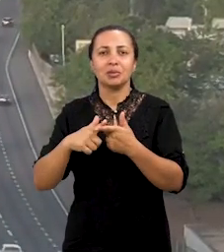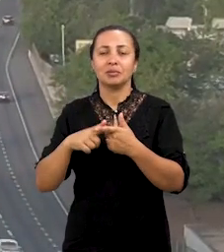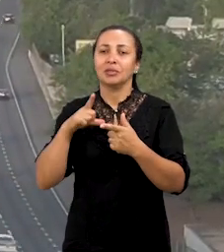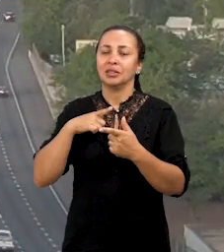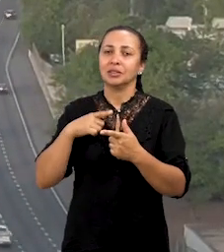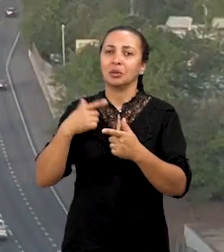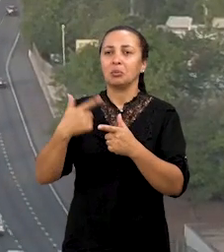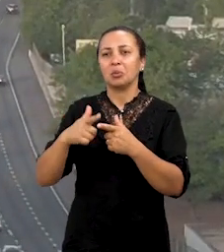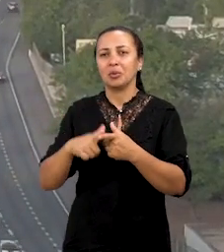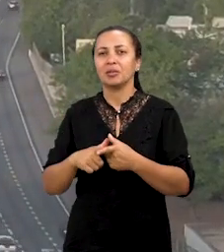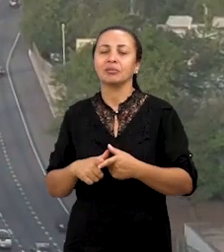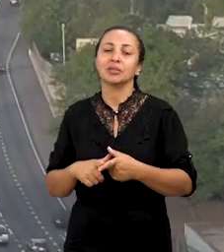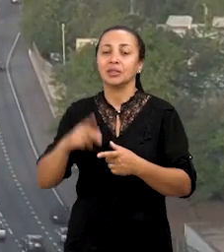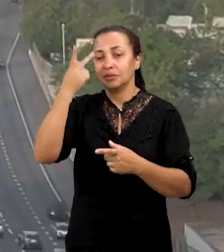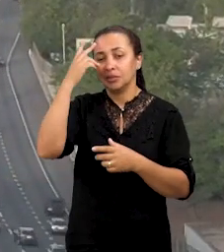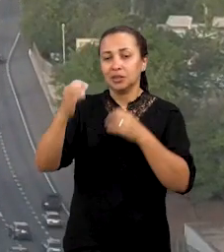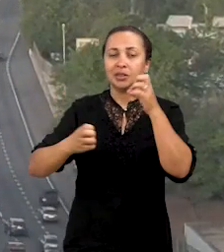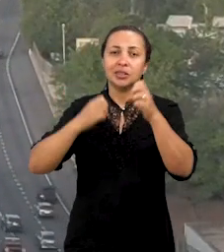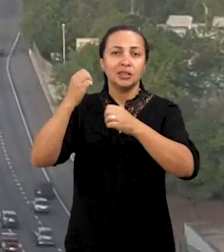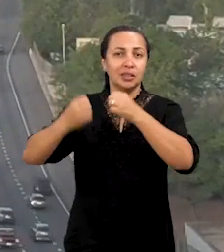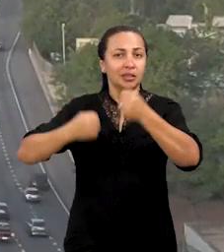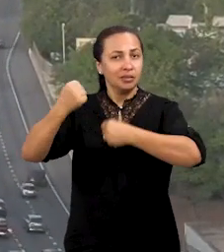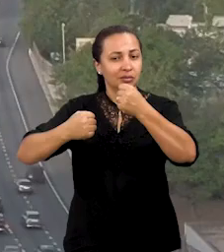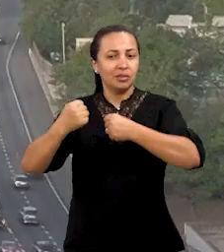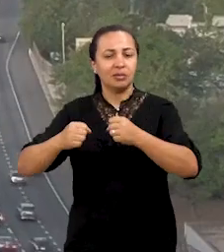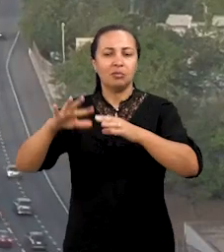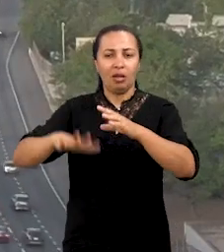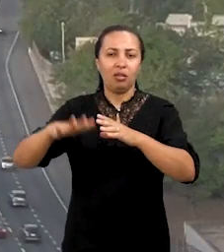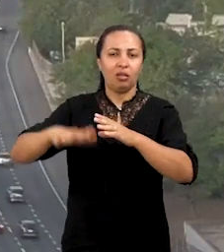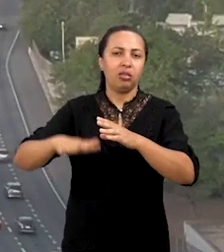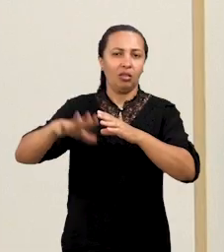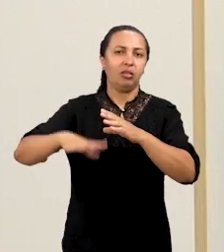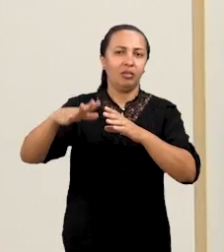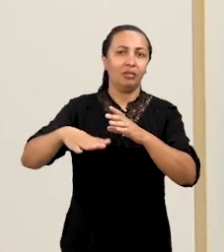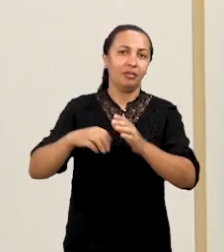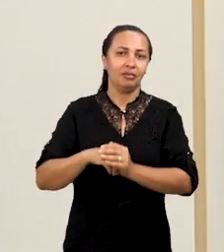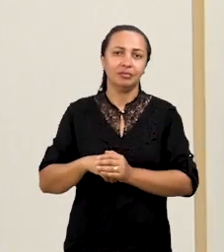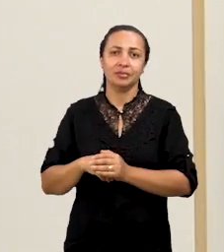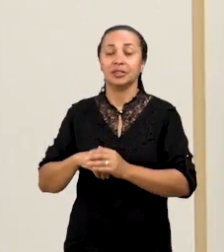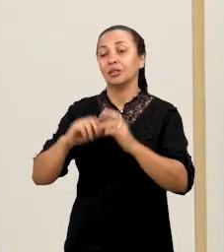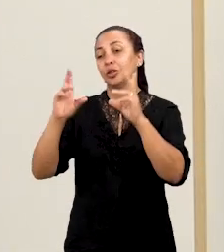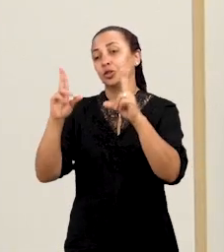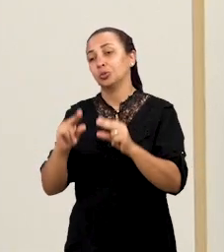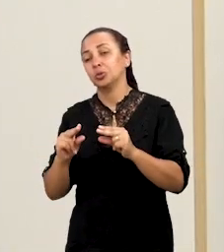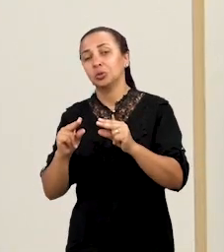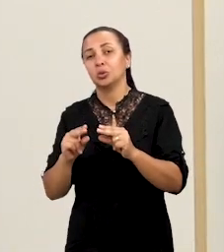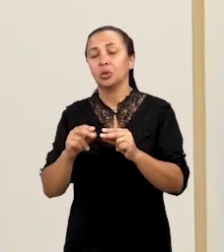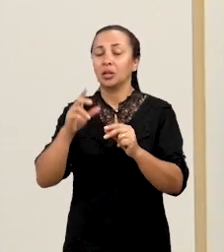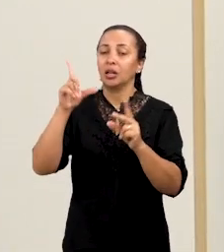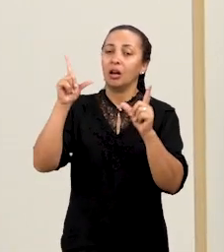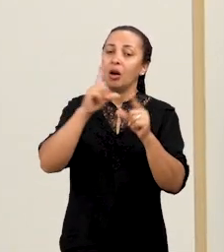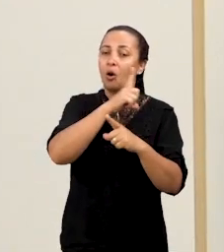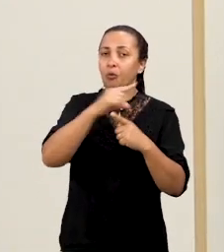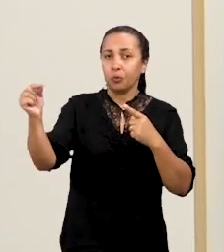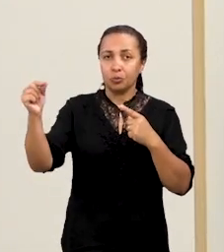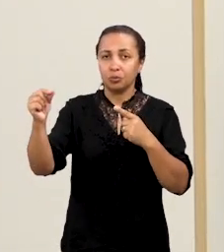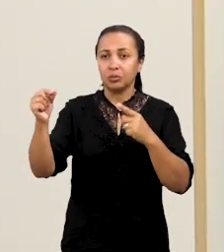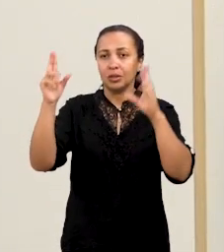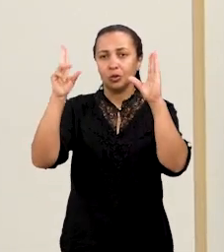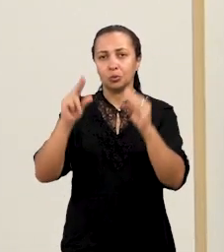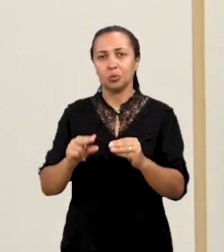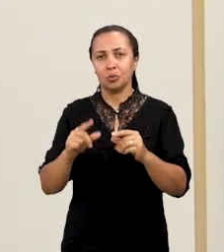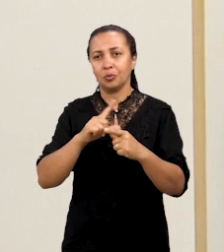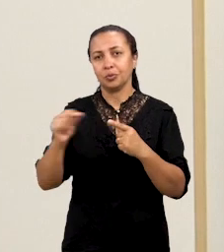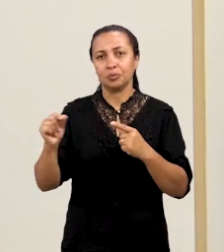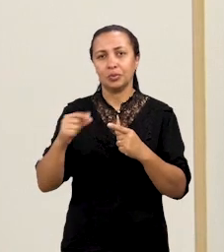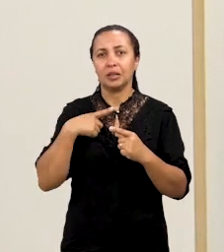acarretar um desconforto ao rolamento de um veículo, um pneumático. A gente reduz velocidade, reduzindo velocidade